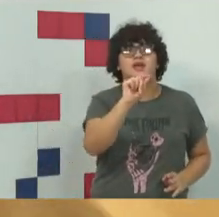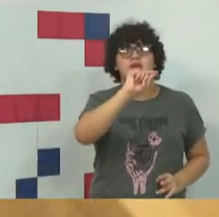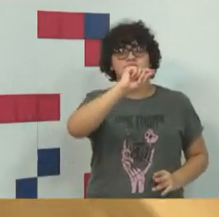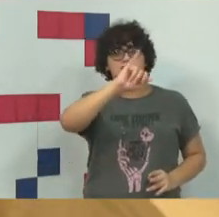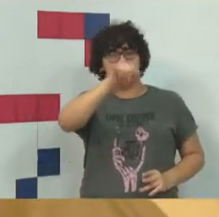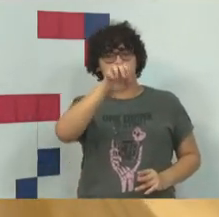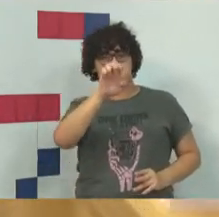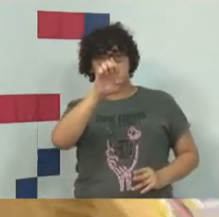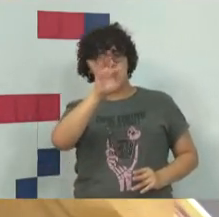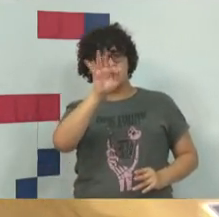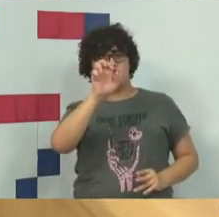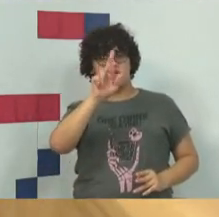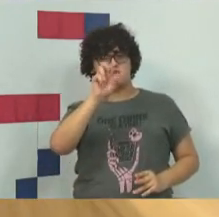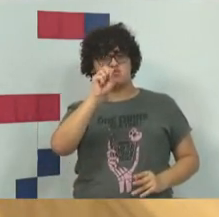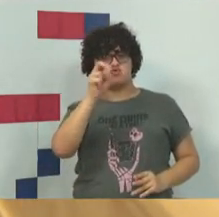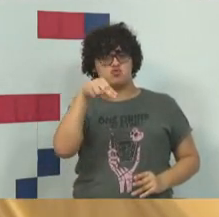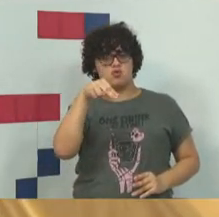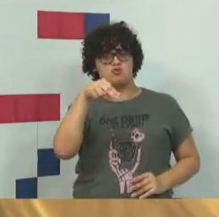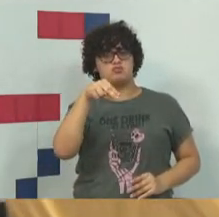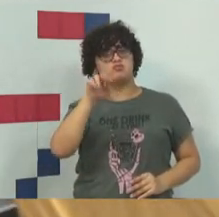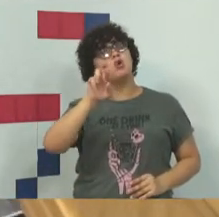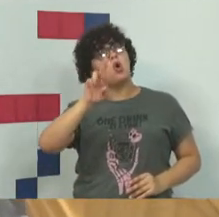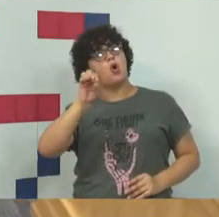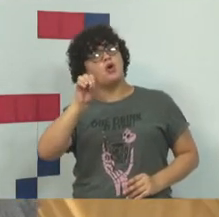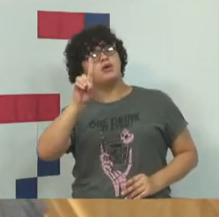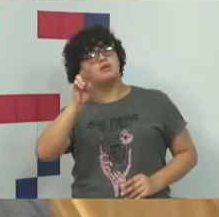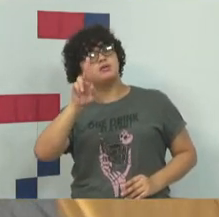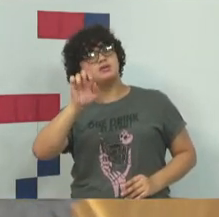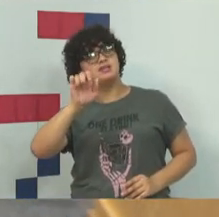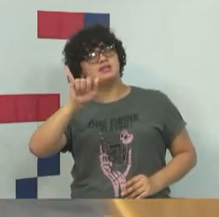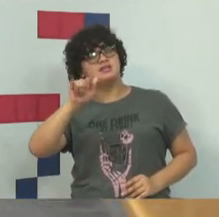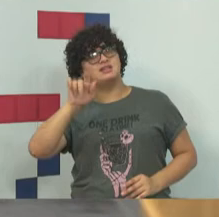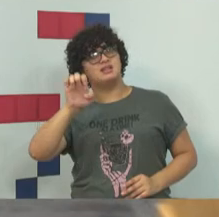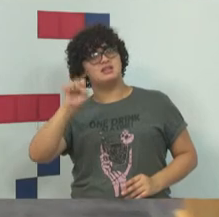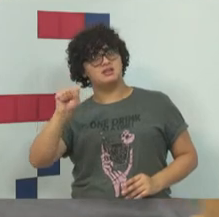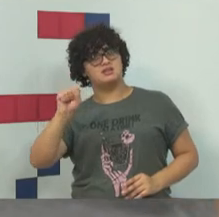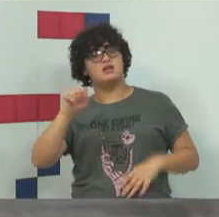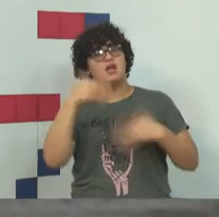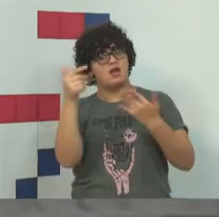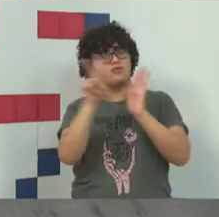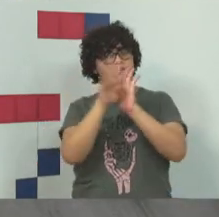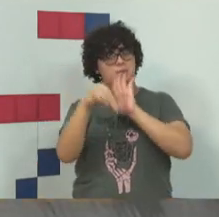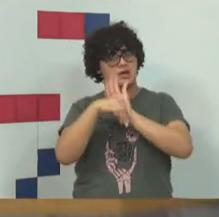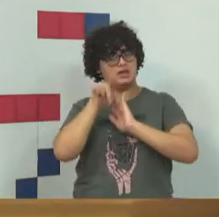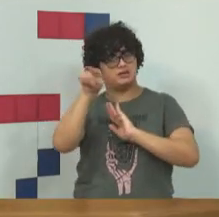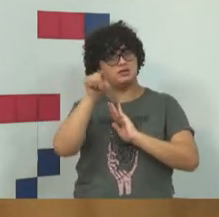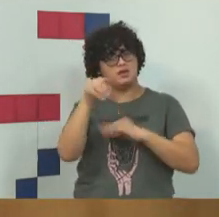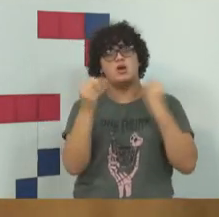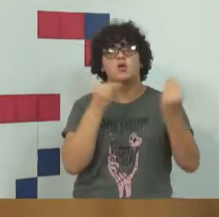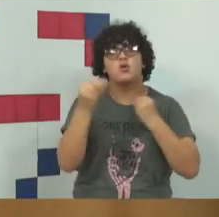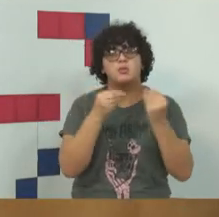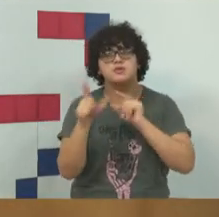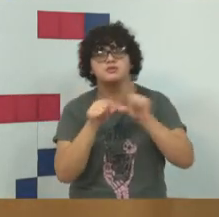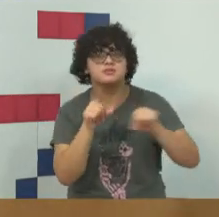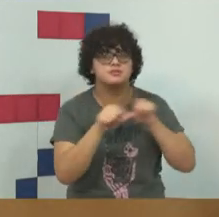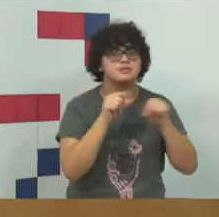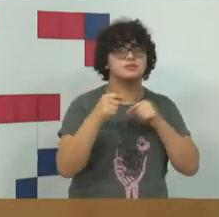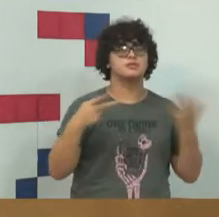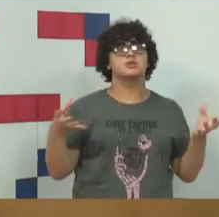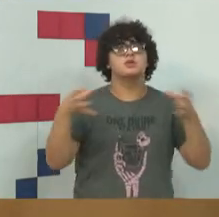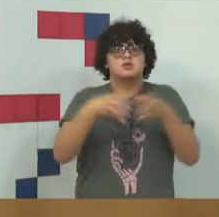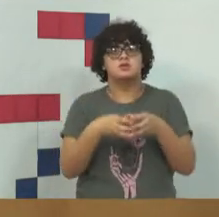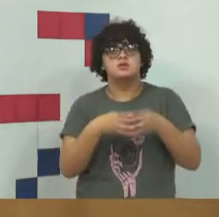Vila Maria, que pergunta o seguinte, deputado, como estão sendo realizadas as sessões da Assembleia